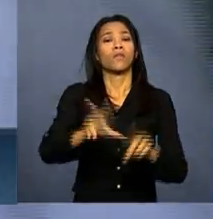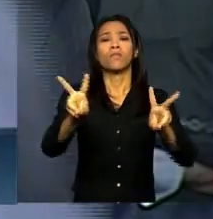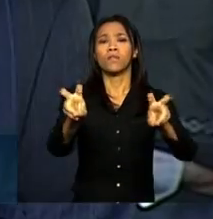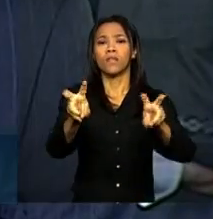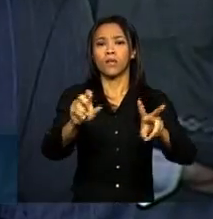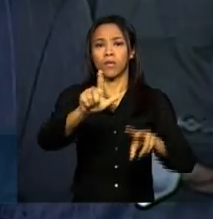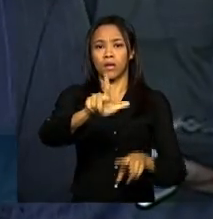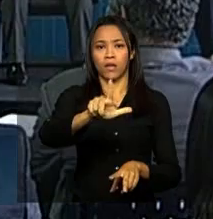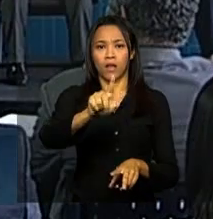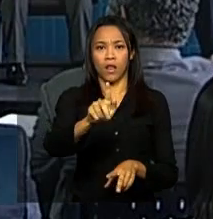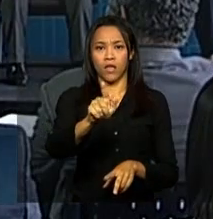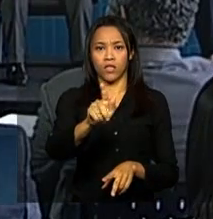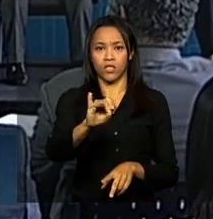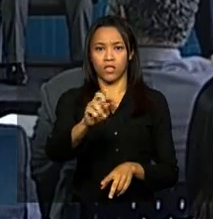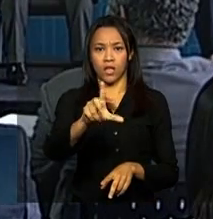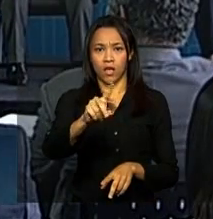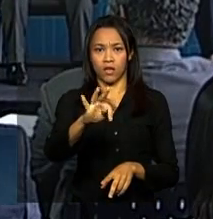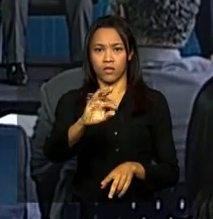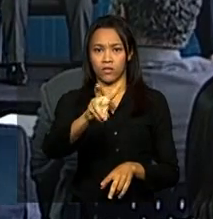Gabriel Sampaio.